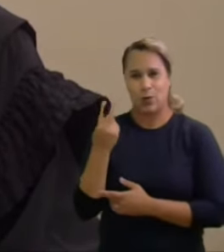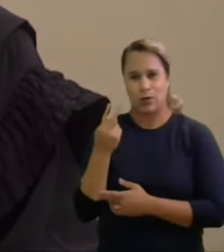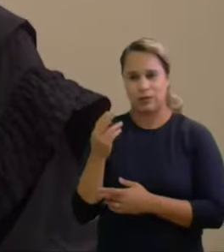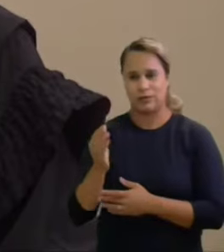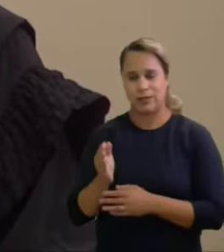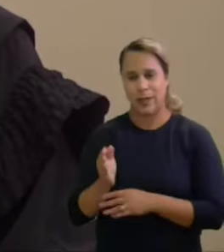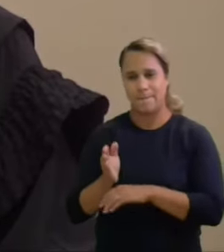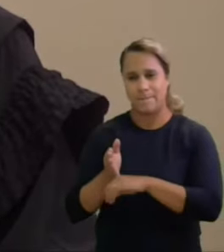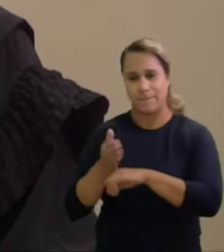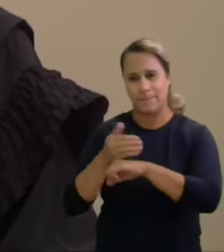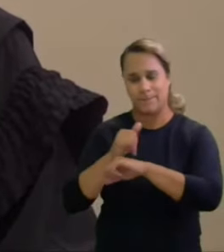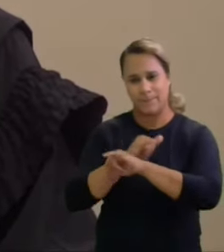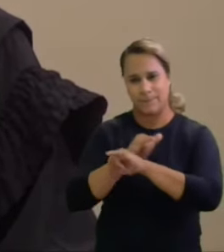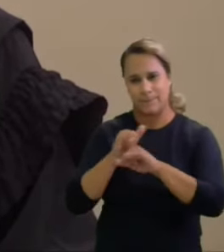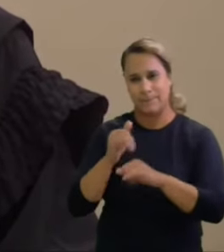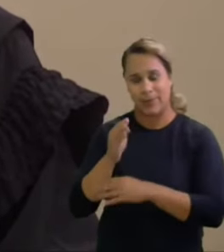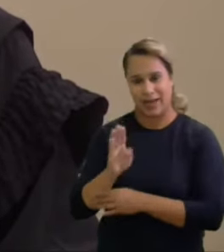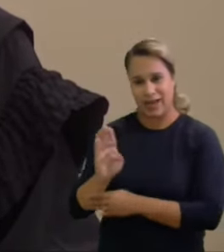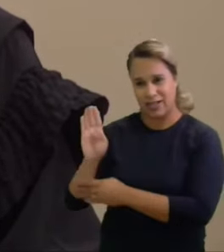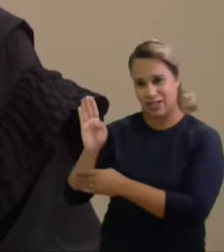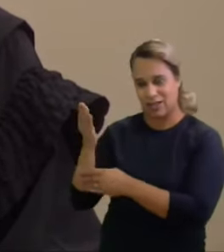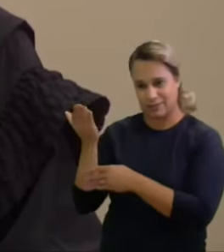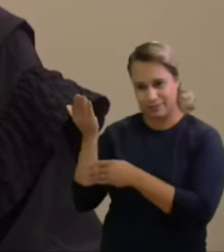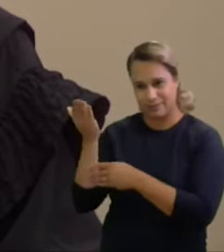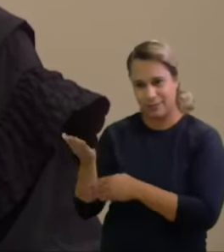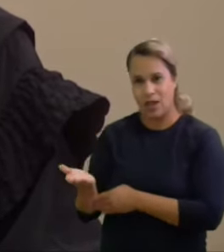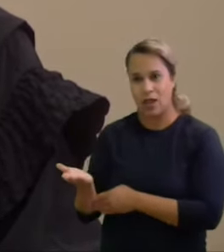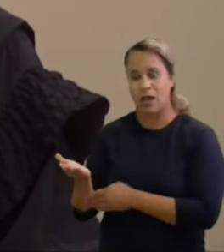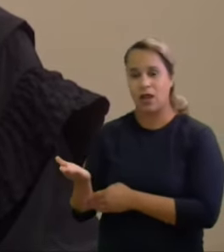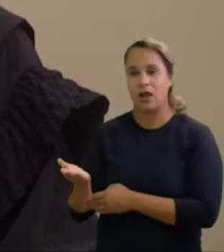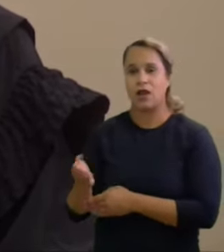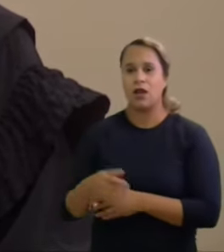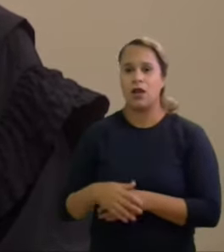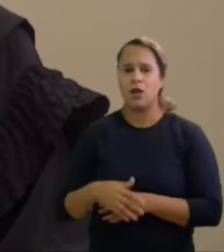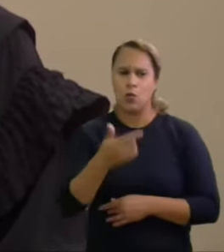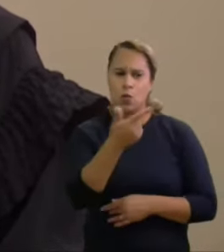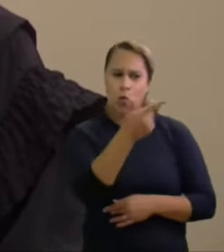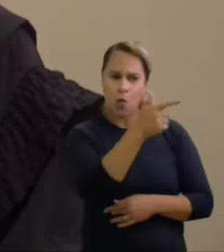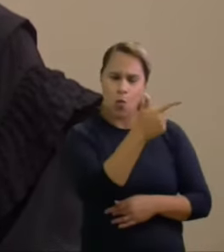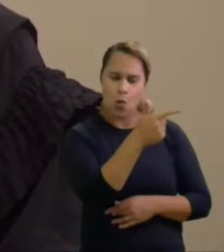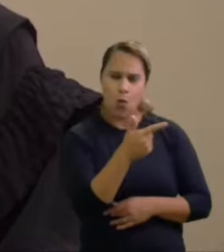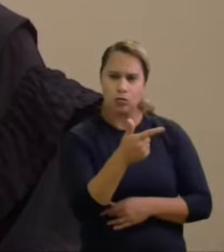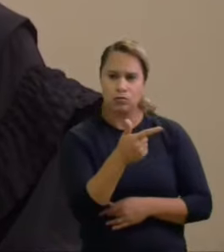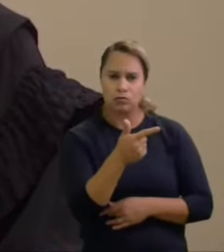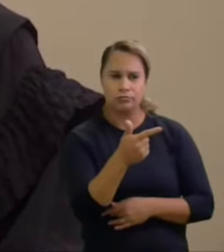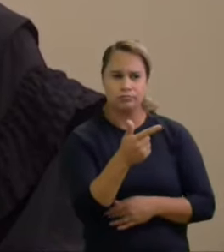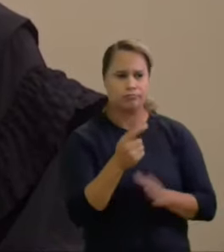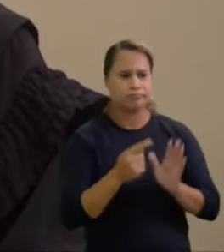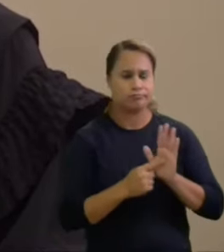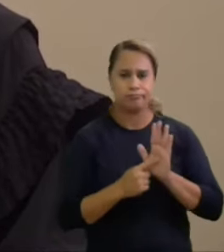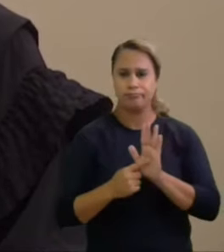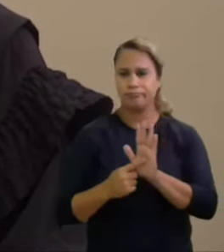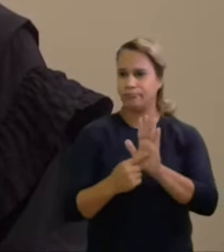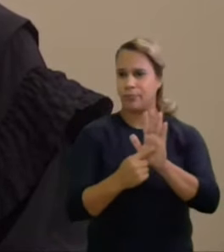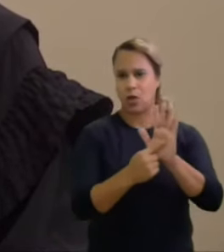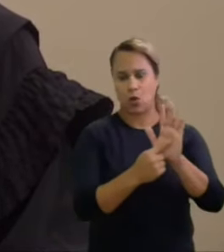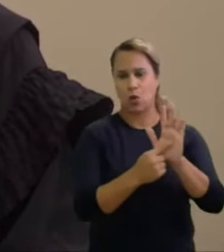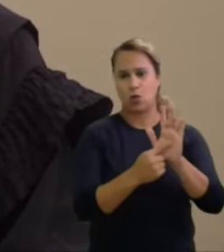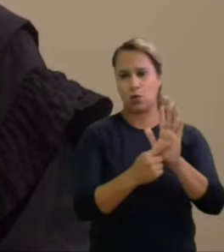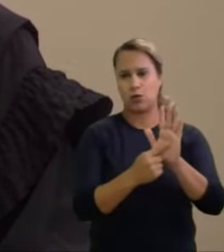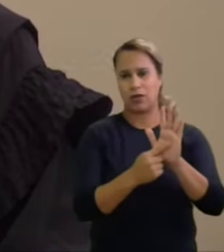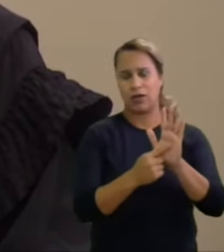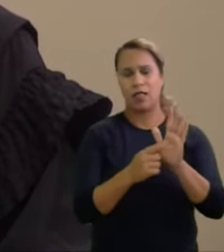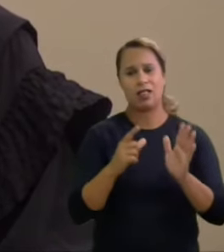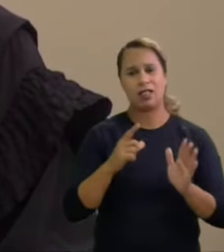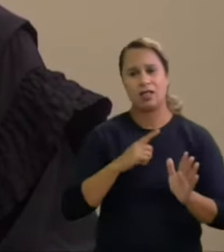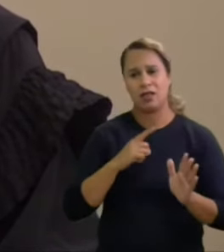quantias com os aportes financeiros de campanha dos demais candidatos não se revela a existência de desbordamento ou excesso no